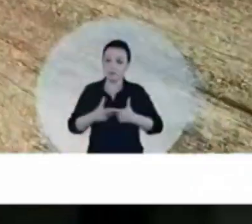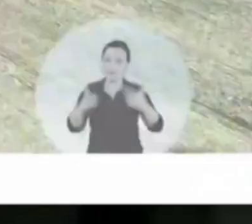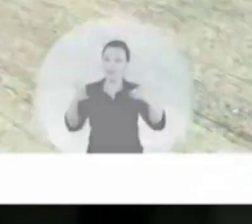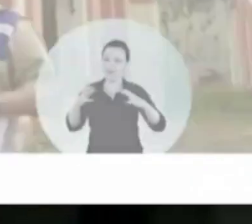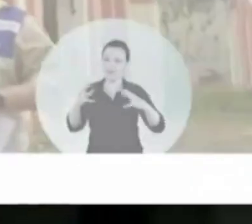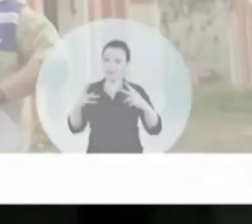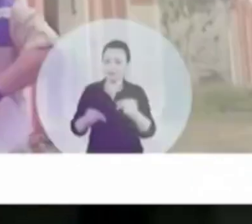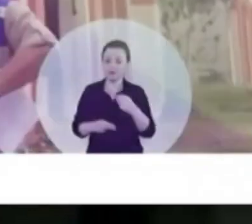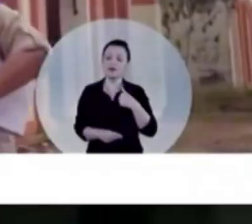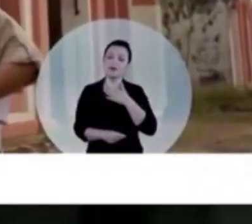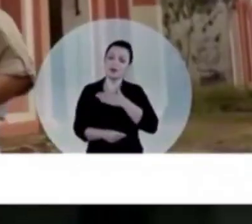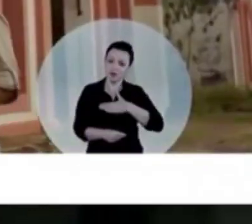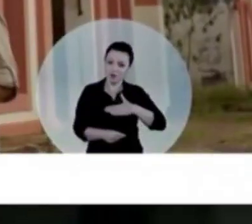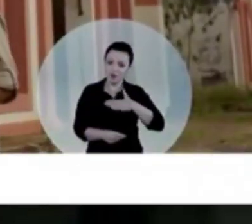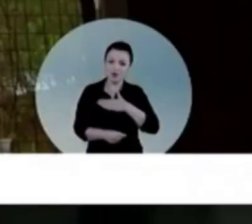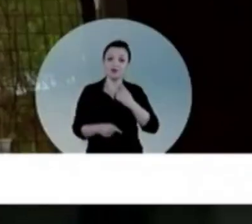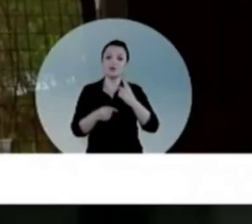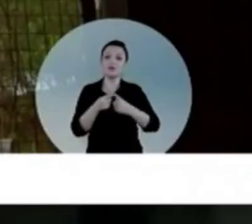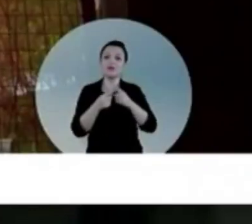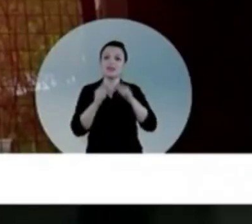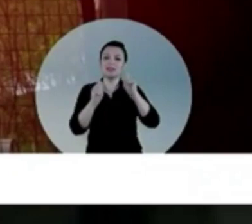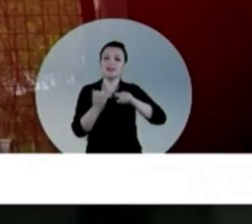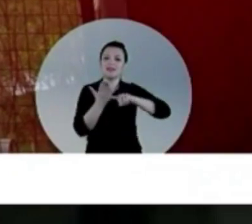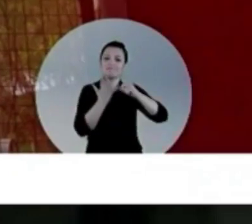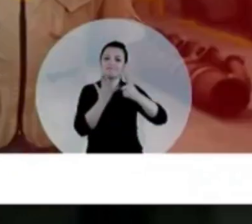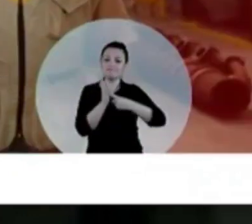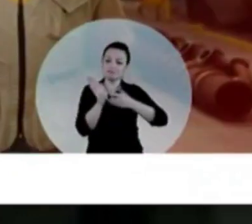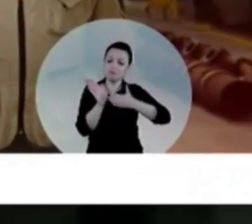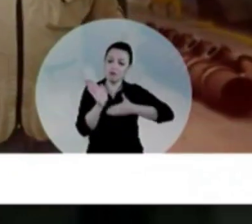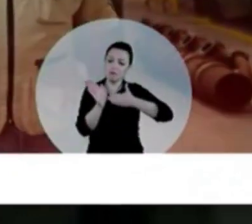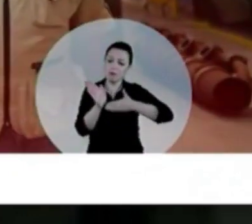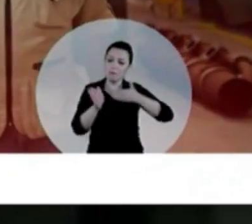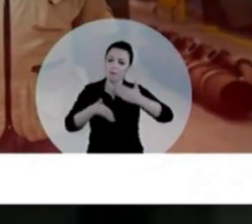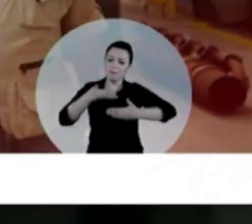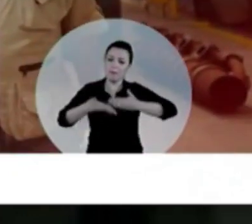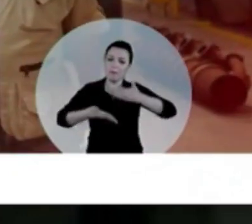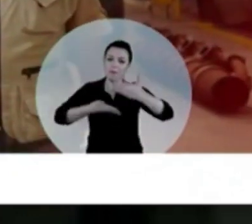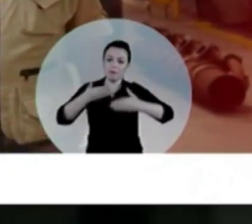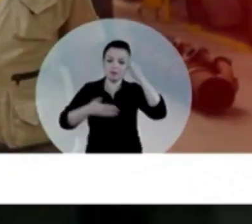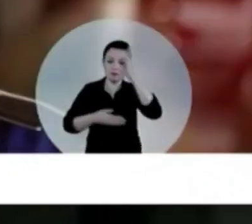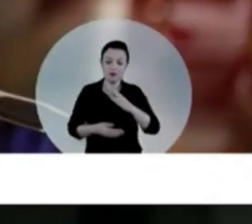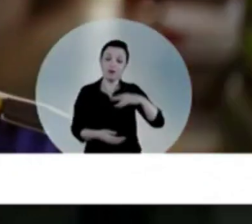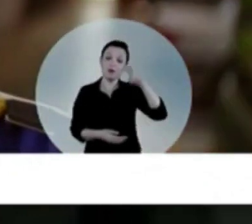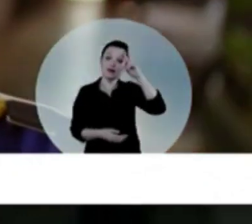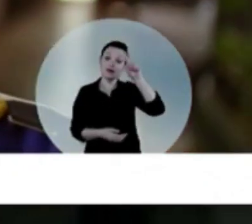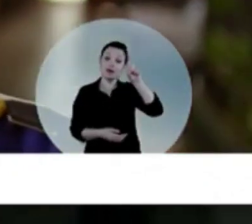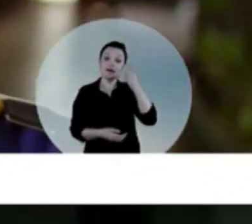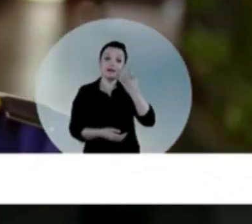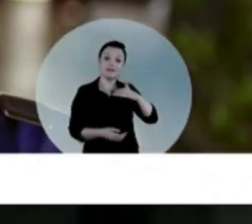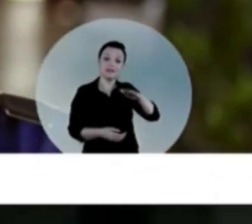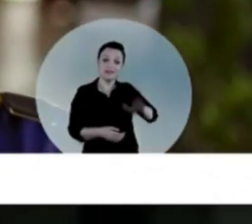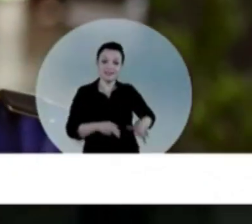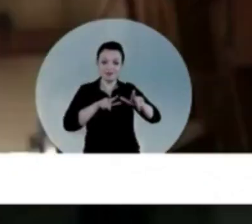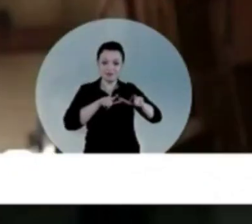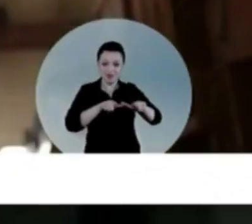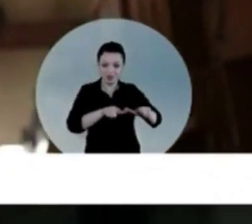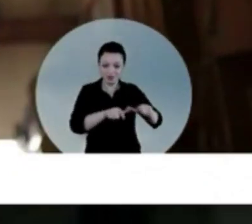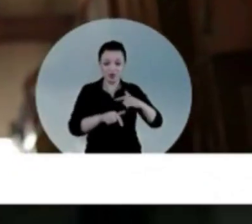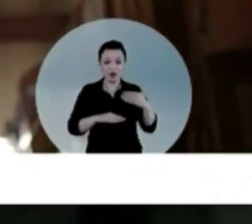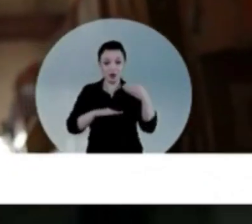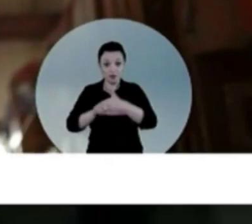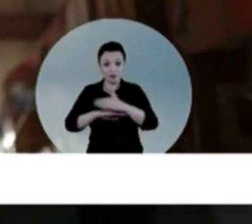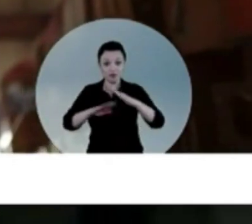quase tudo. Eu gosto dessa expressão, locomotiva do Brasil, porque lembra meus tempos de criança em Bauru. Eu ia para a escola,